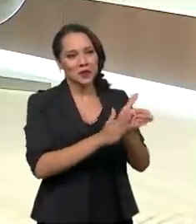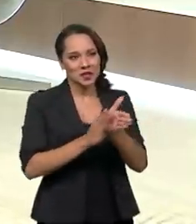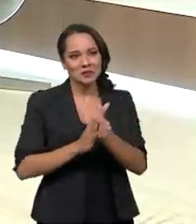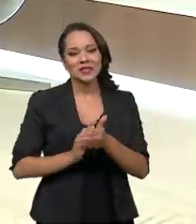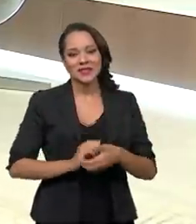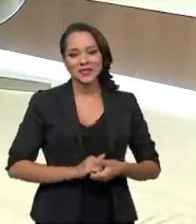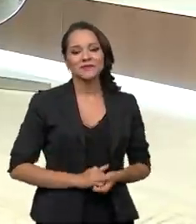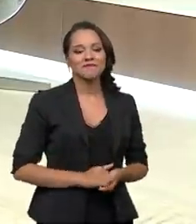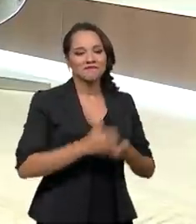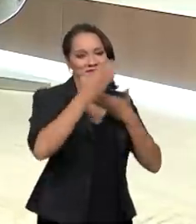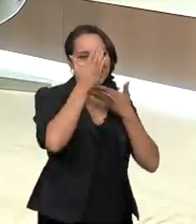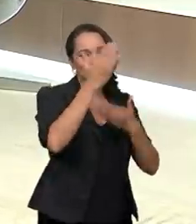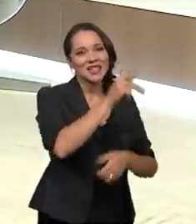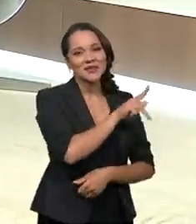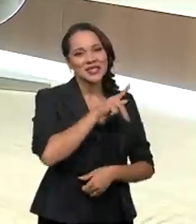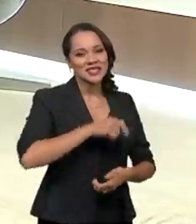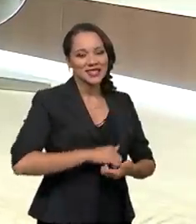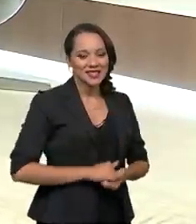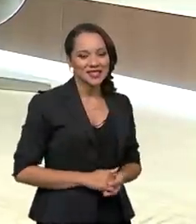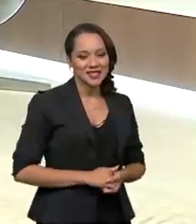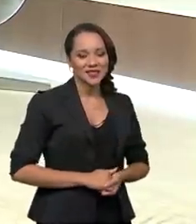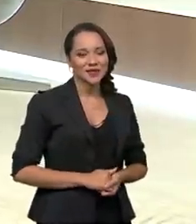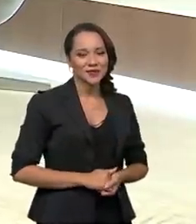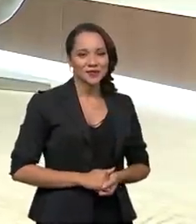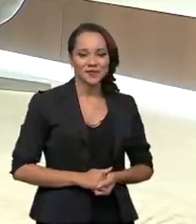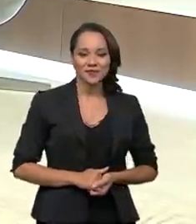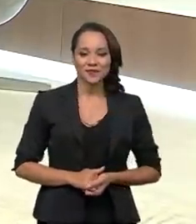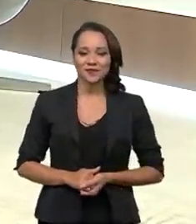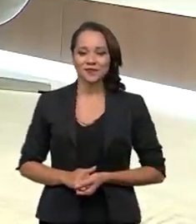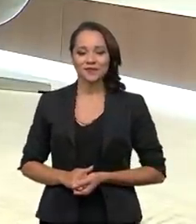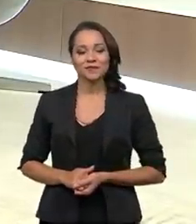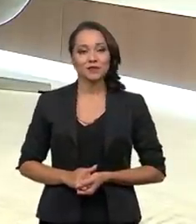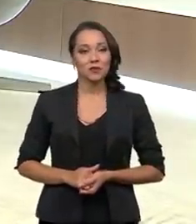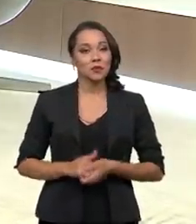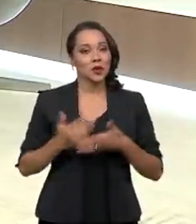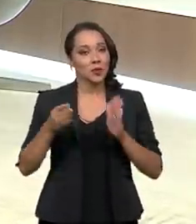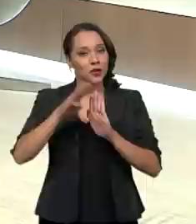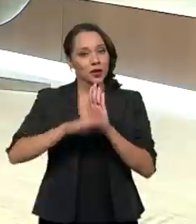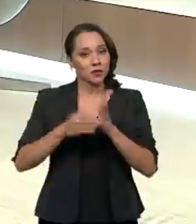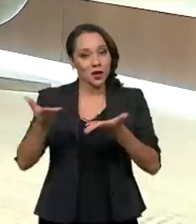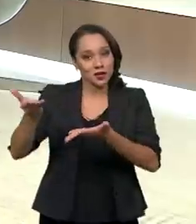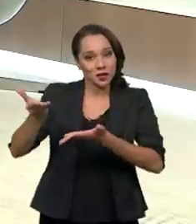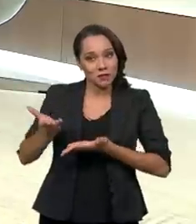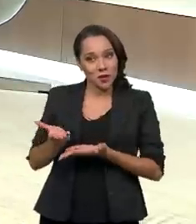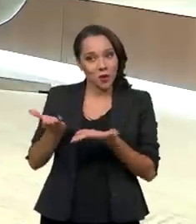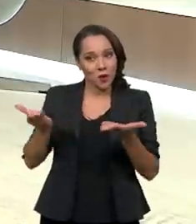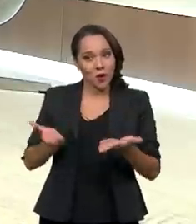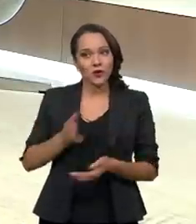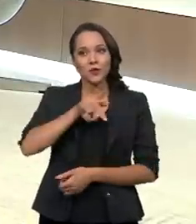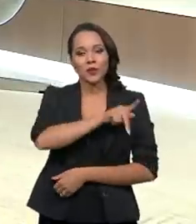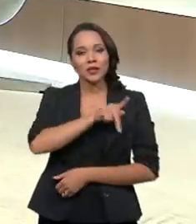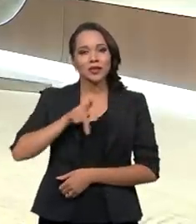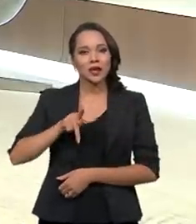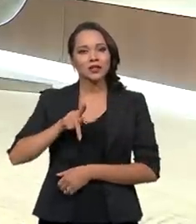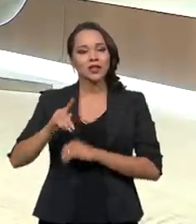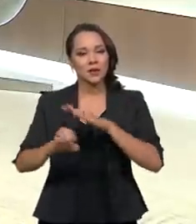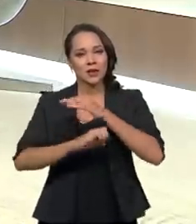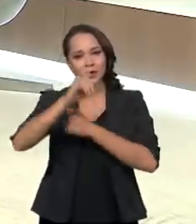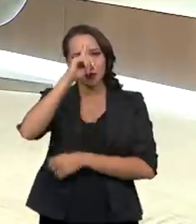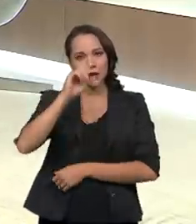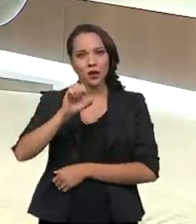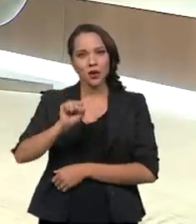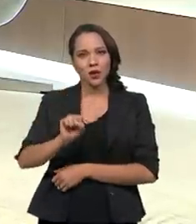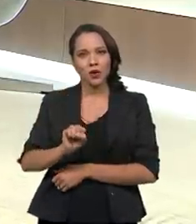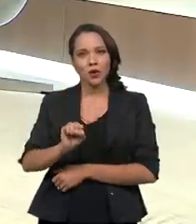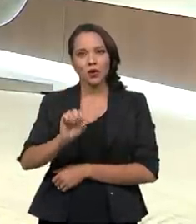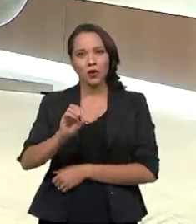Todos estão de parabéns. Obrigado, presidente. Obrigado. Eu que agradeço. O Brasil em Pauta recebeu nesta edição o presidente da EBSER, Oswaldo